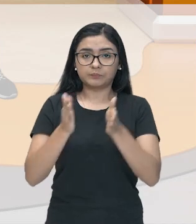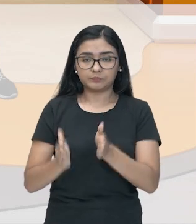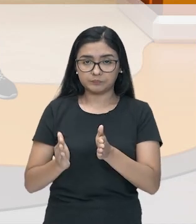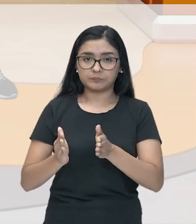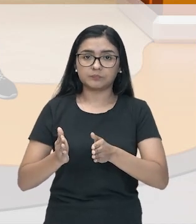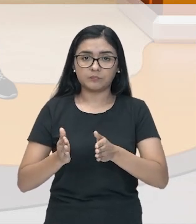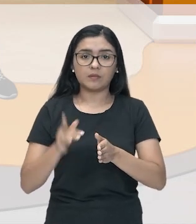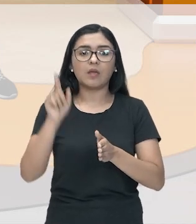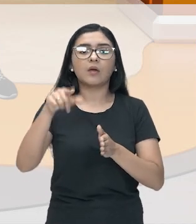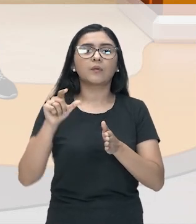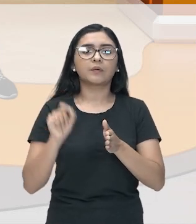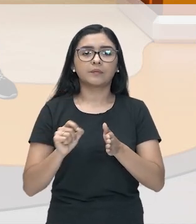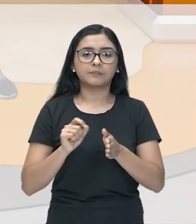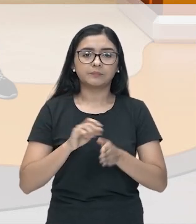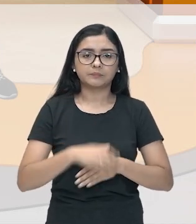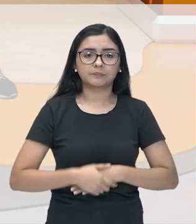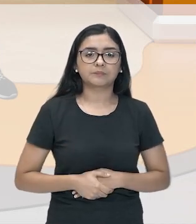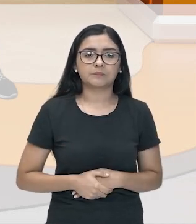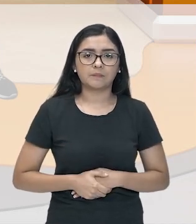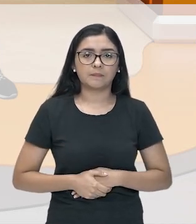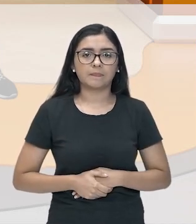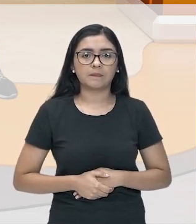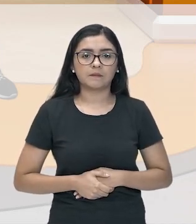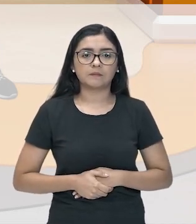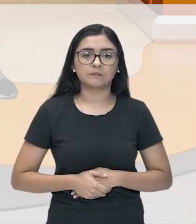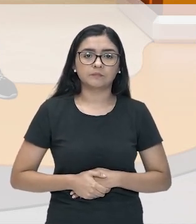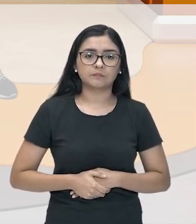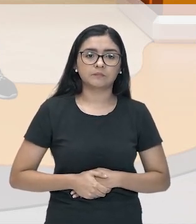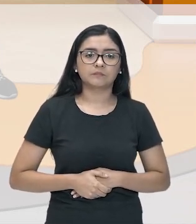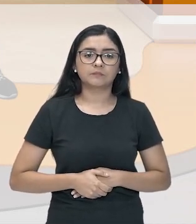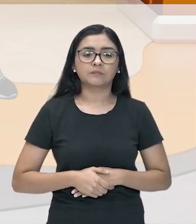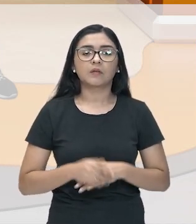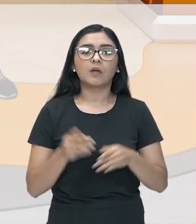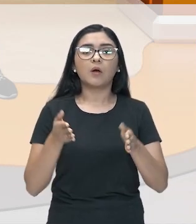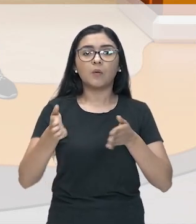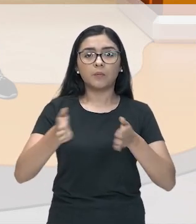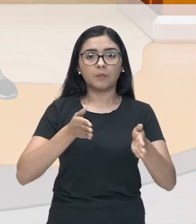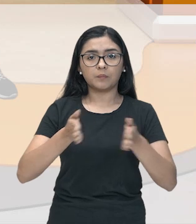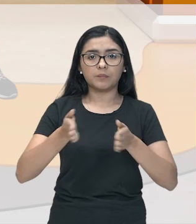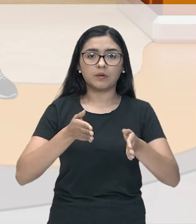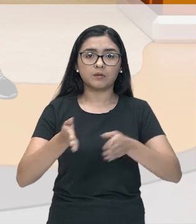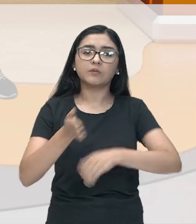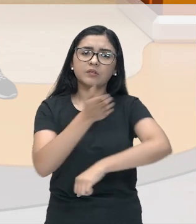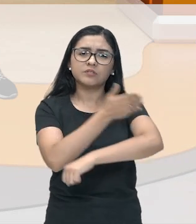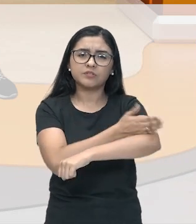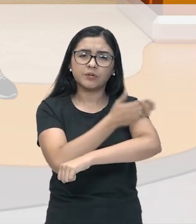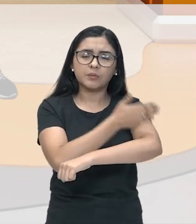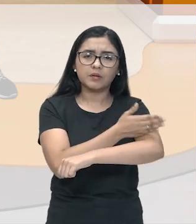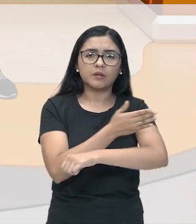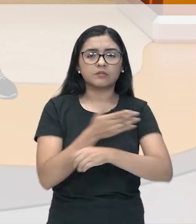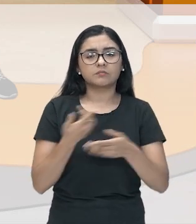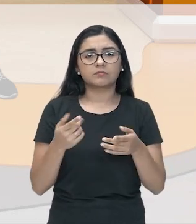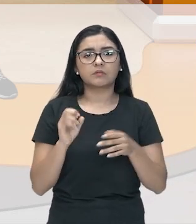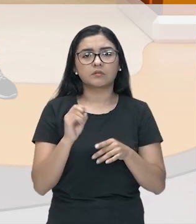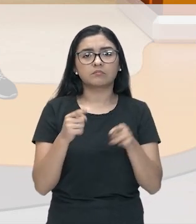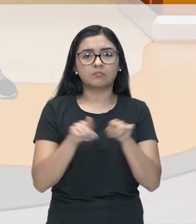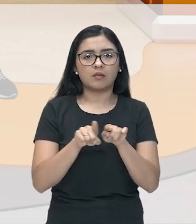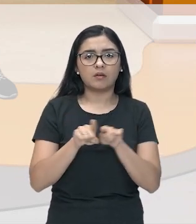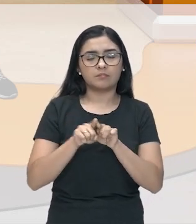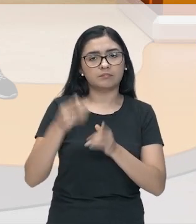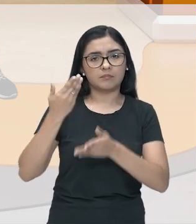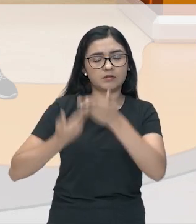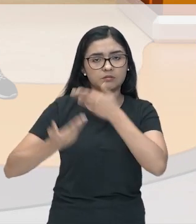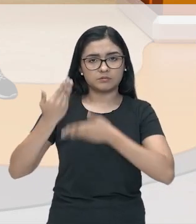historiadores é o período da Antiguidade, tá? Ou a Idade Antiga,